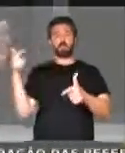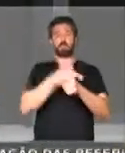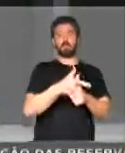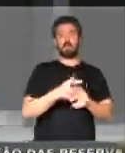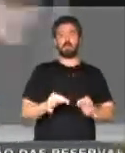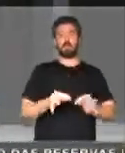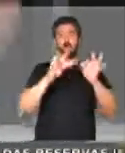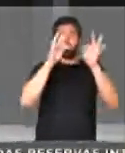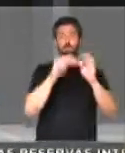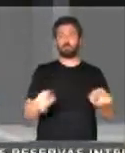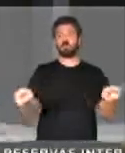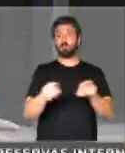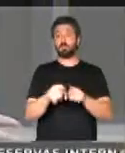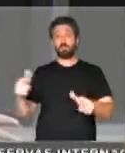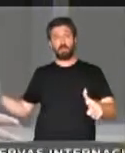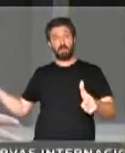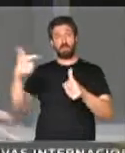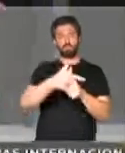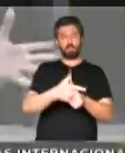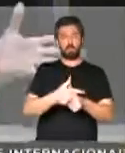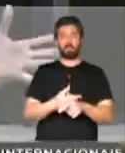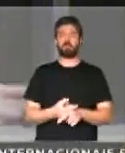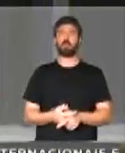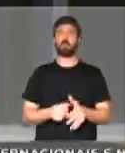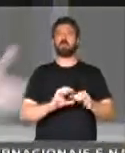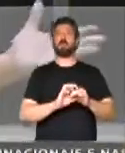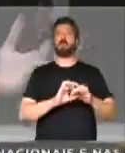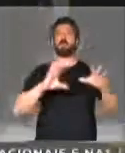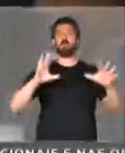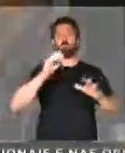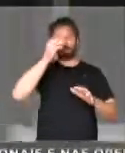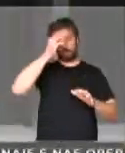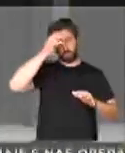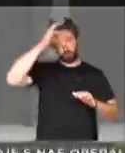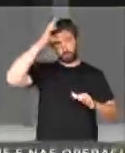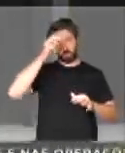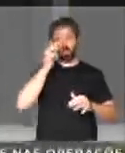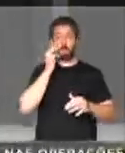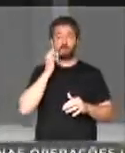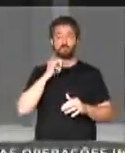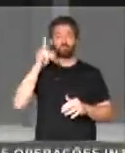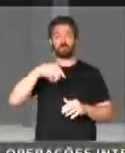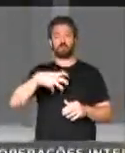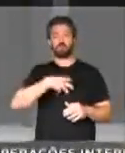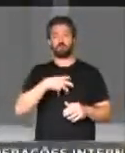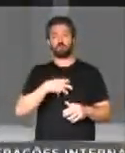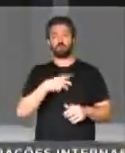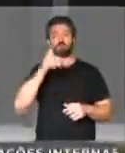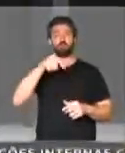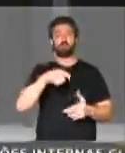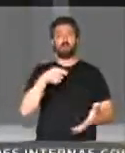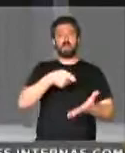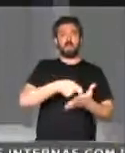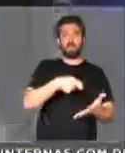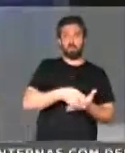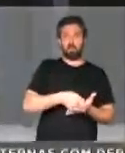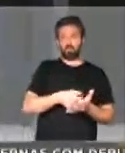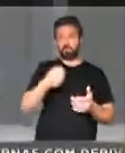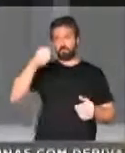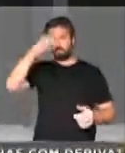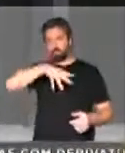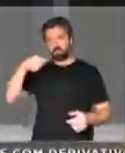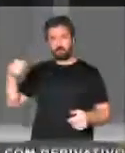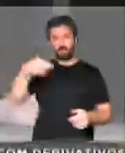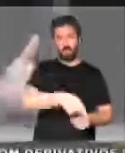e, sobretudo, o ataque ao livre conhecimento, como forma de impor uma agenda